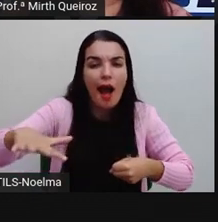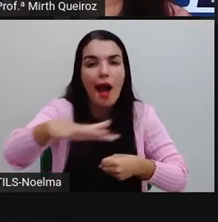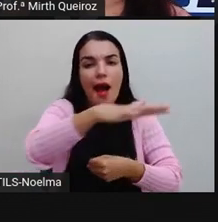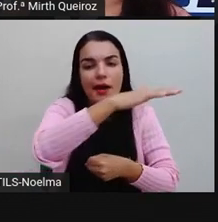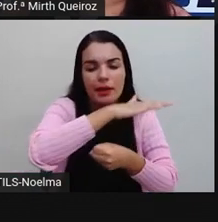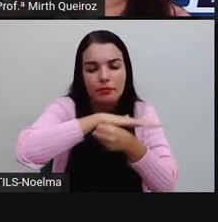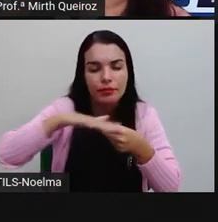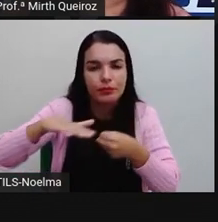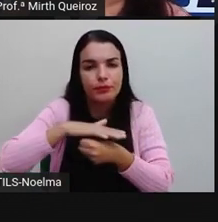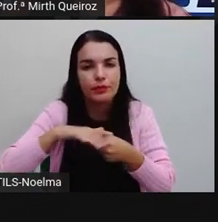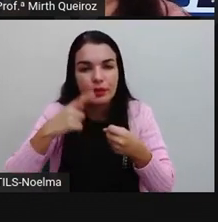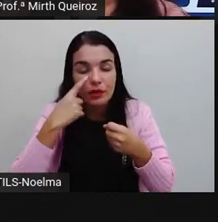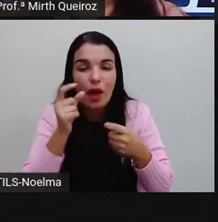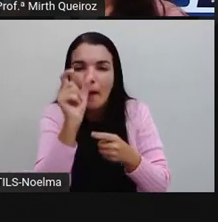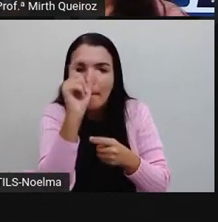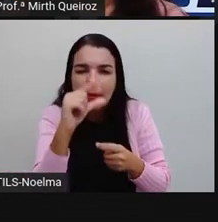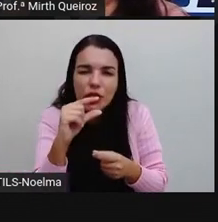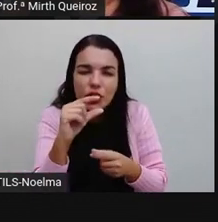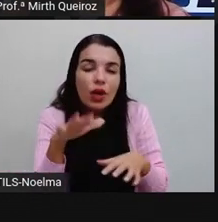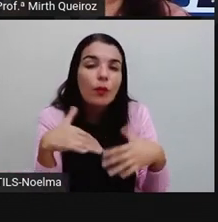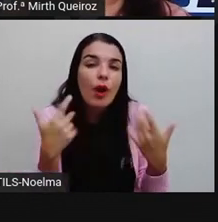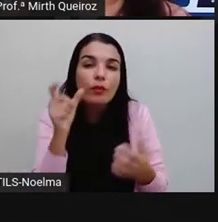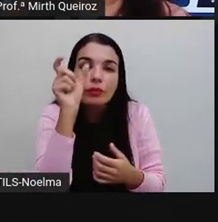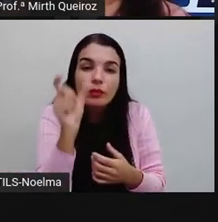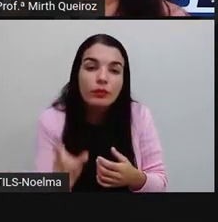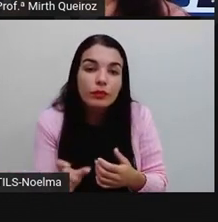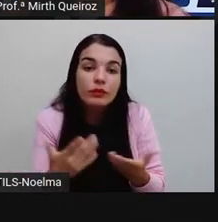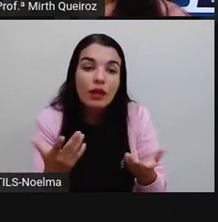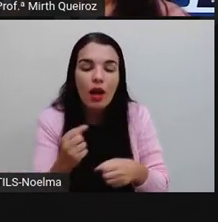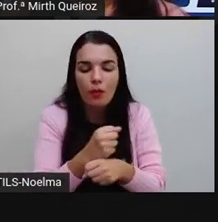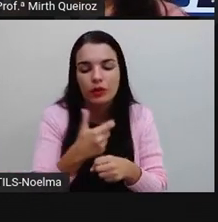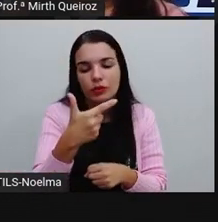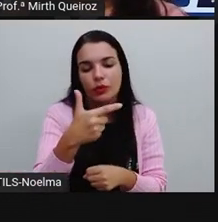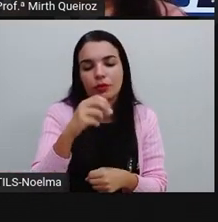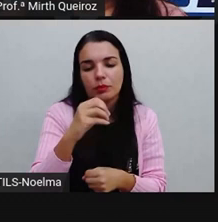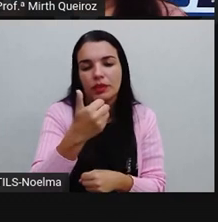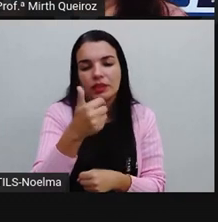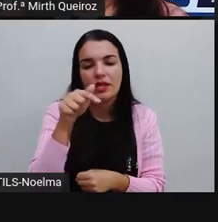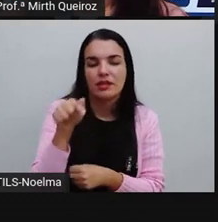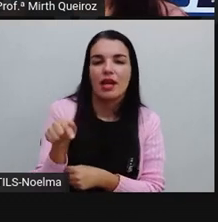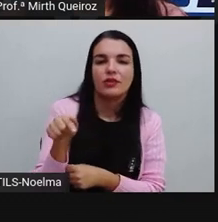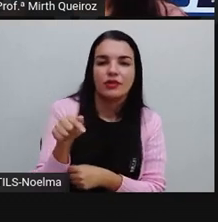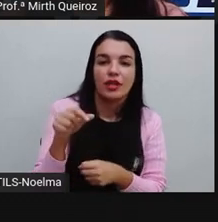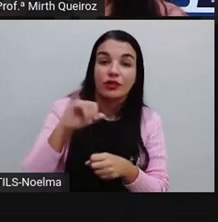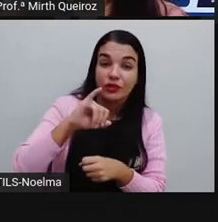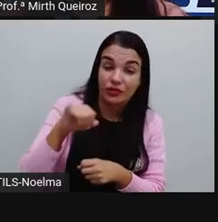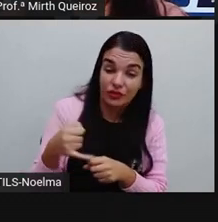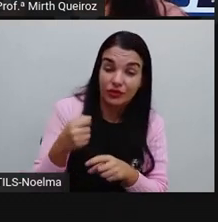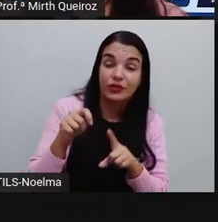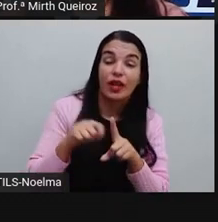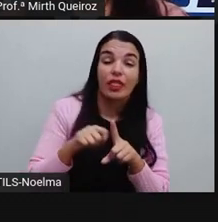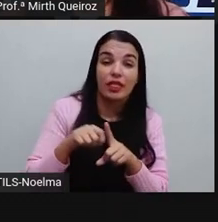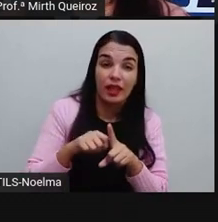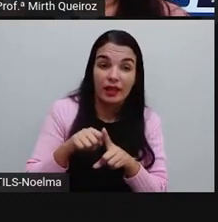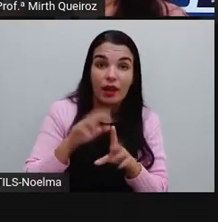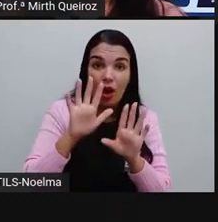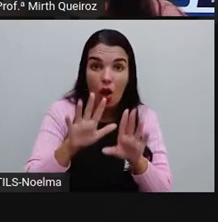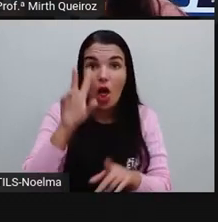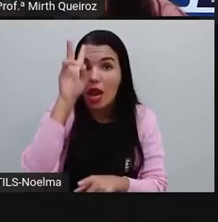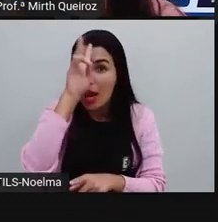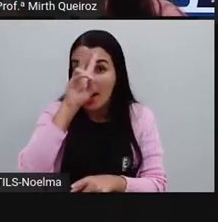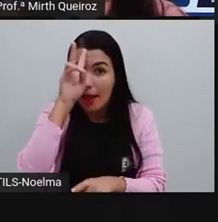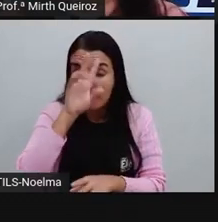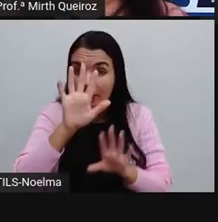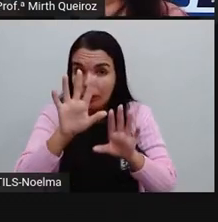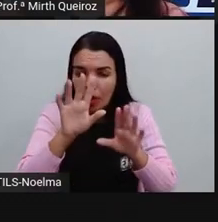seria a coluna menor. Qual a coluna menor? No ano de 2017. Janeiro de 2017. Lembrando que nós não